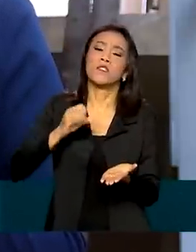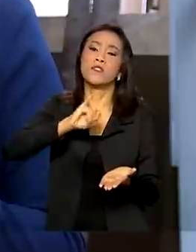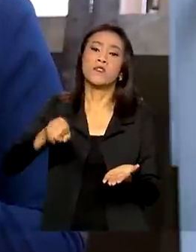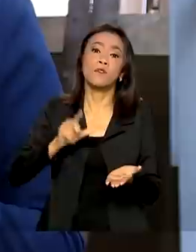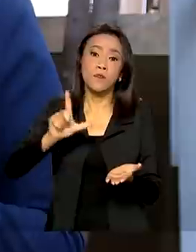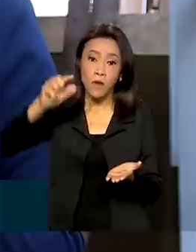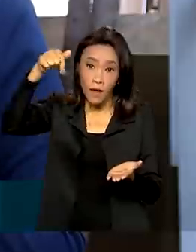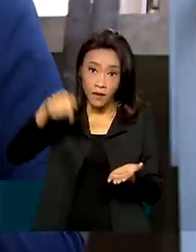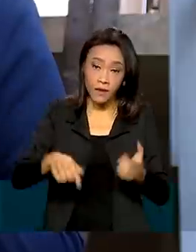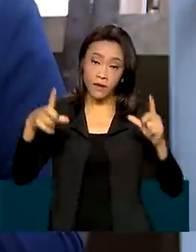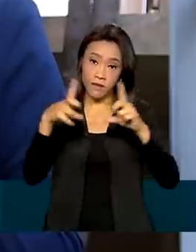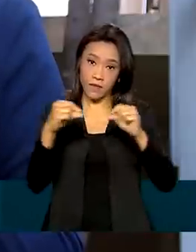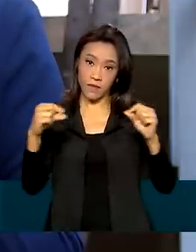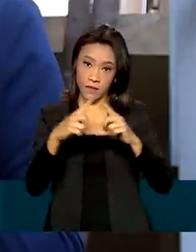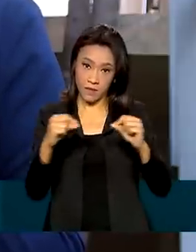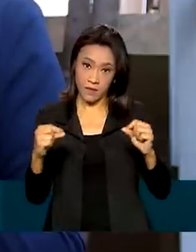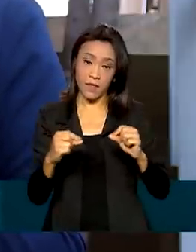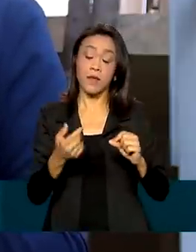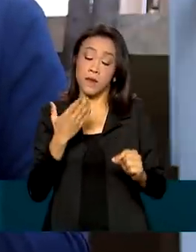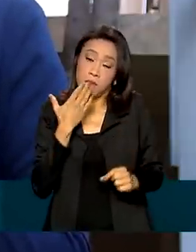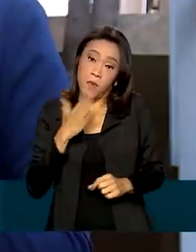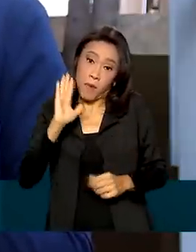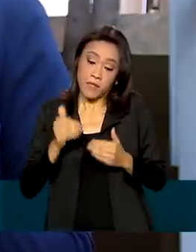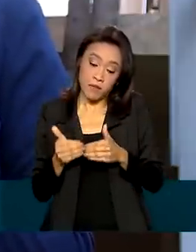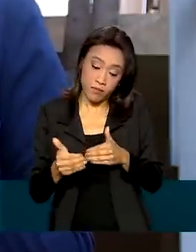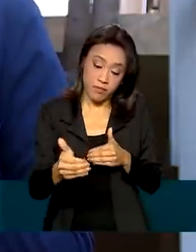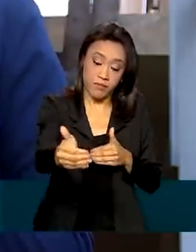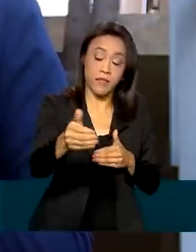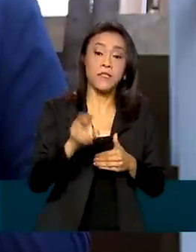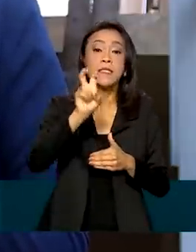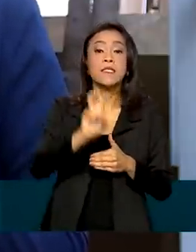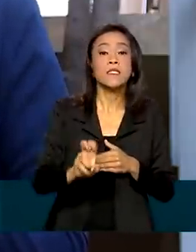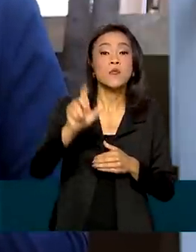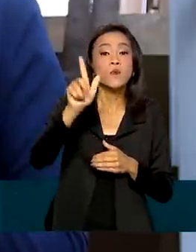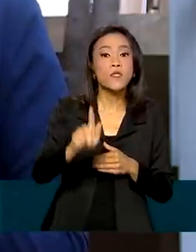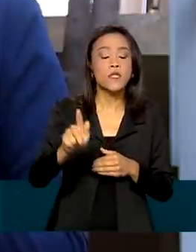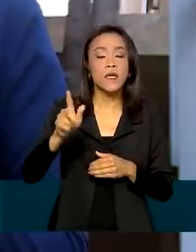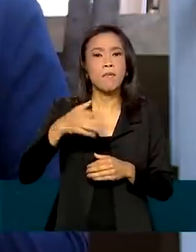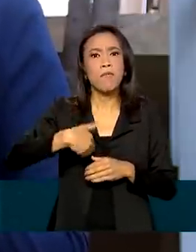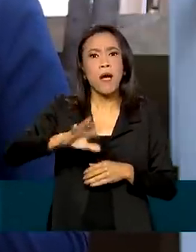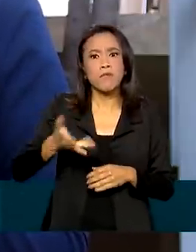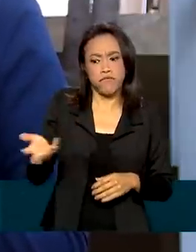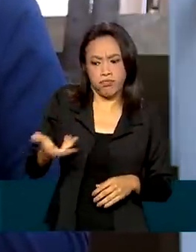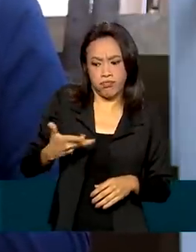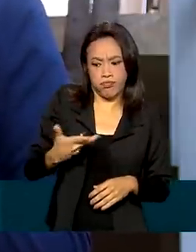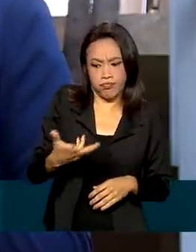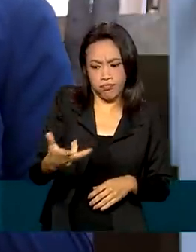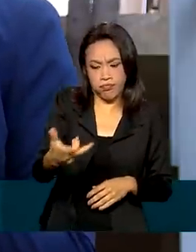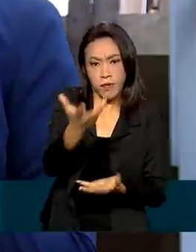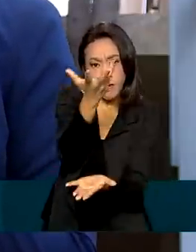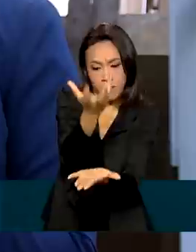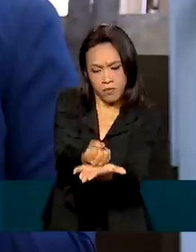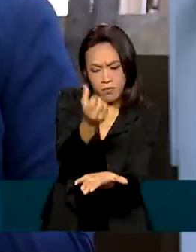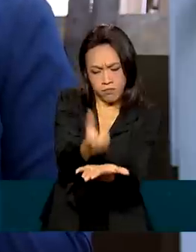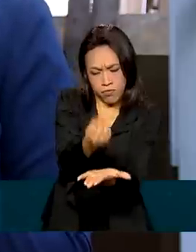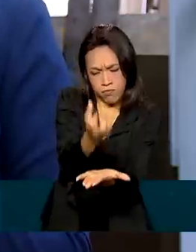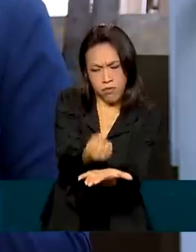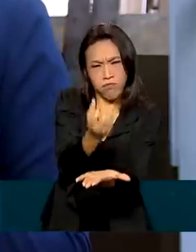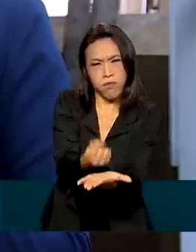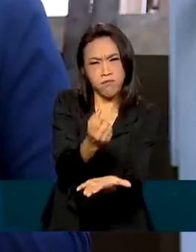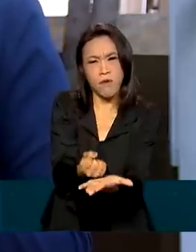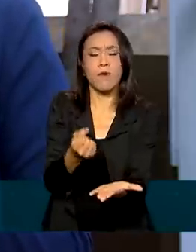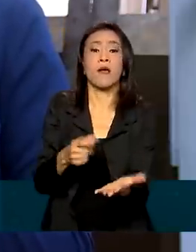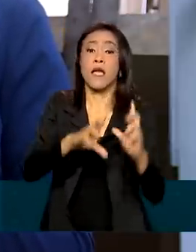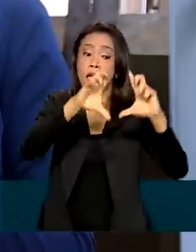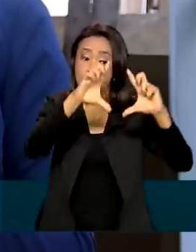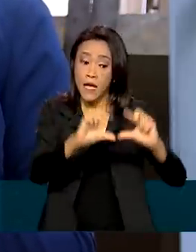sinal aqui em Brasília. A promessa é que o 5G vai trazer mais velocidade para baixar e enviar arquivos, reduzir